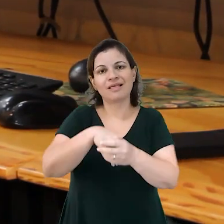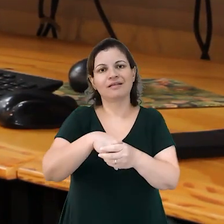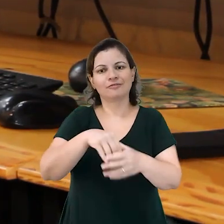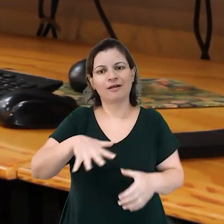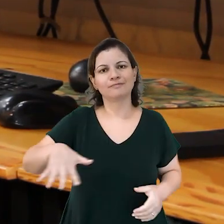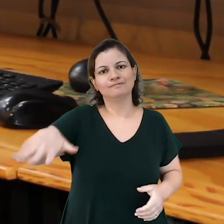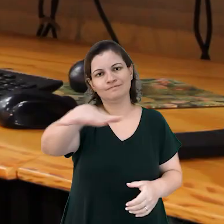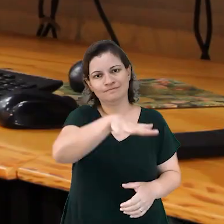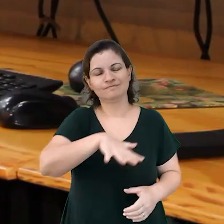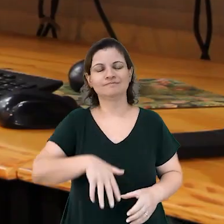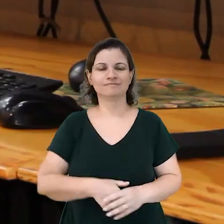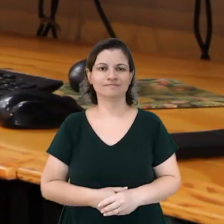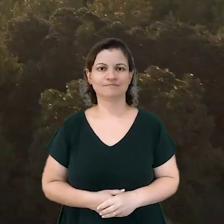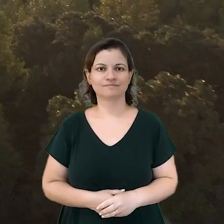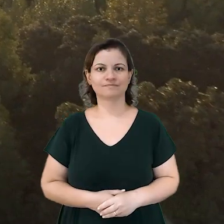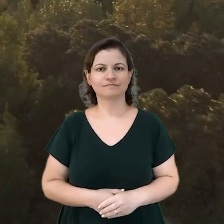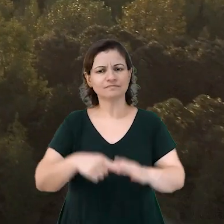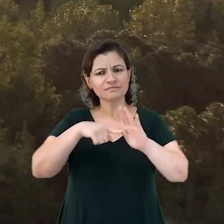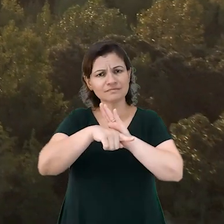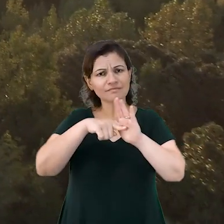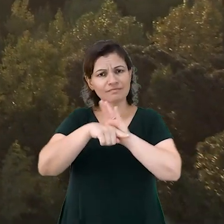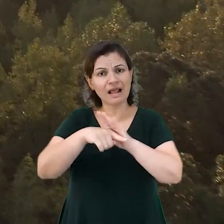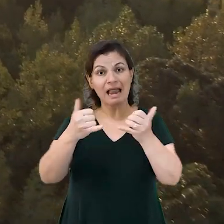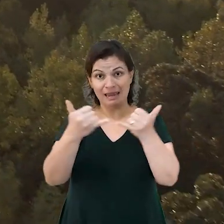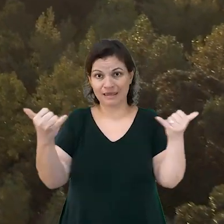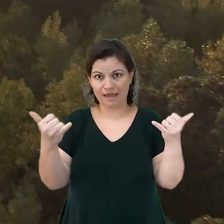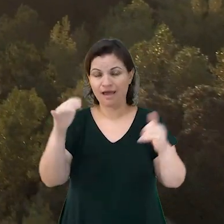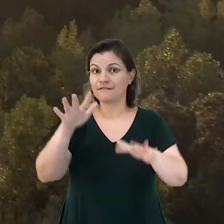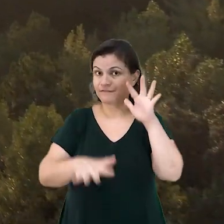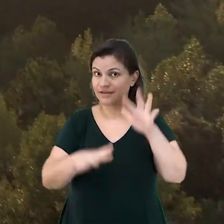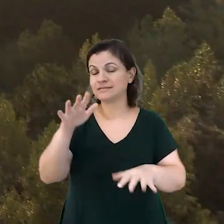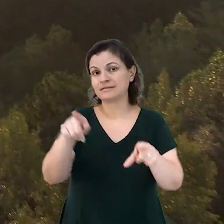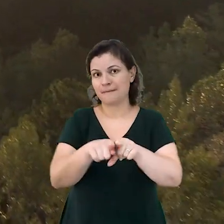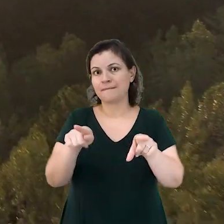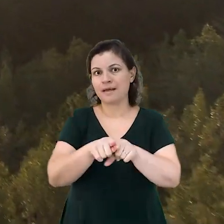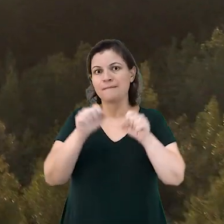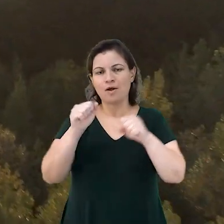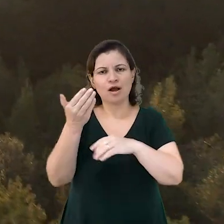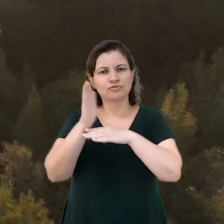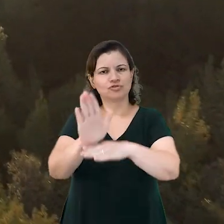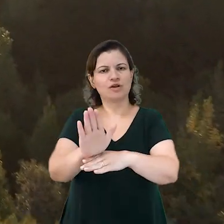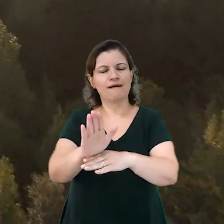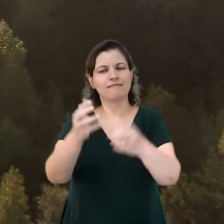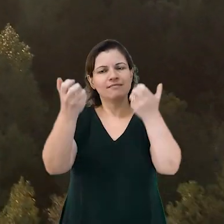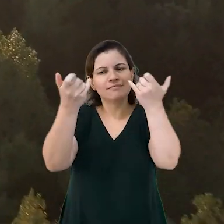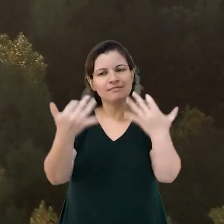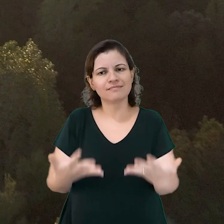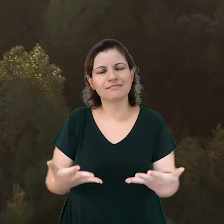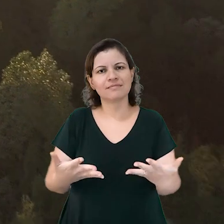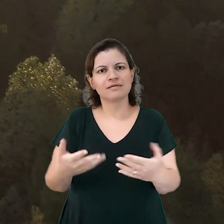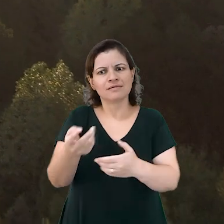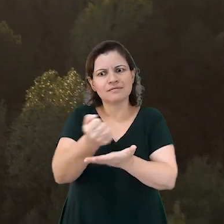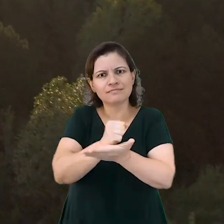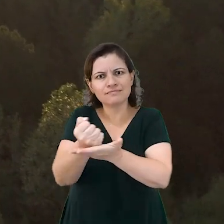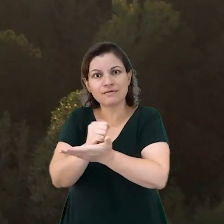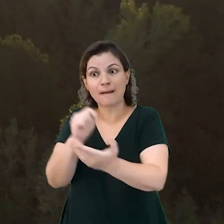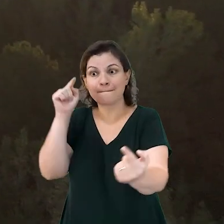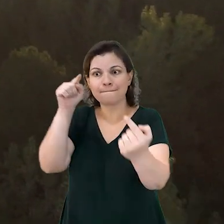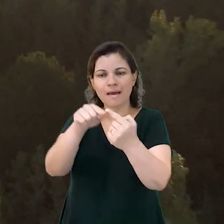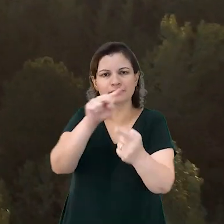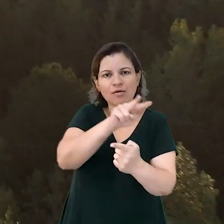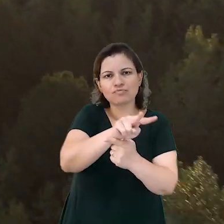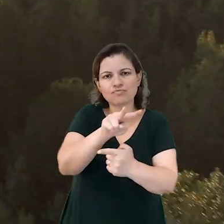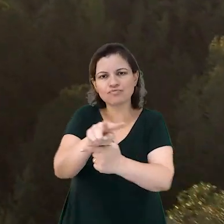dentro dessas áreas. As pesquisas nessa linha, muitas vezes, podem auxiliar na definição e no monitoramento de